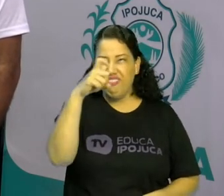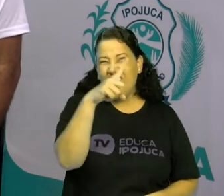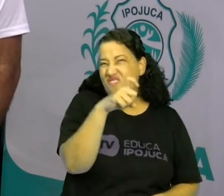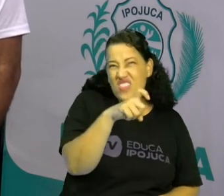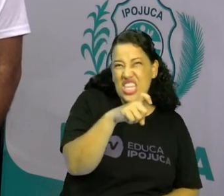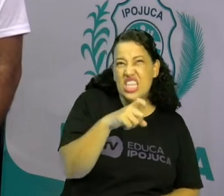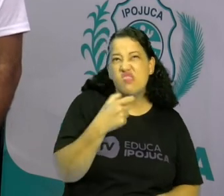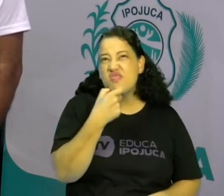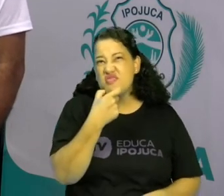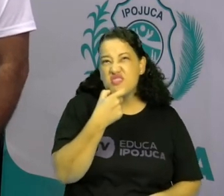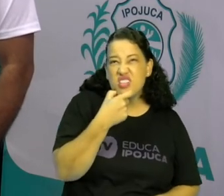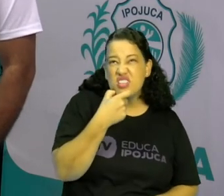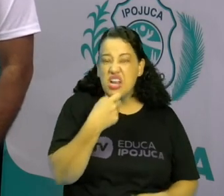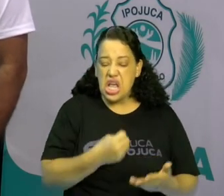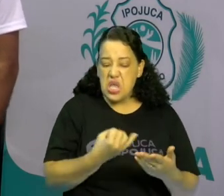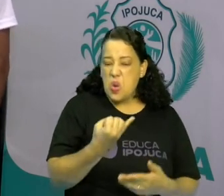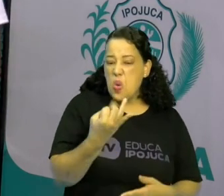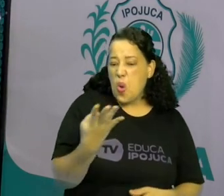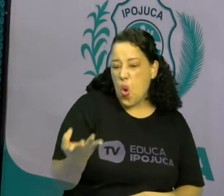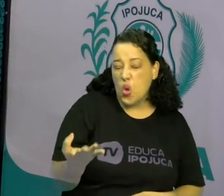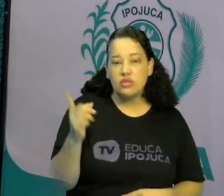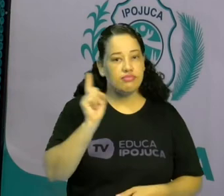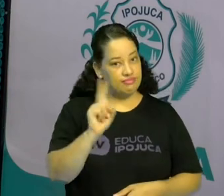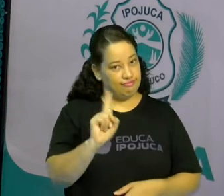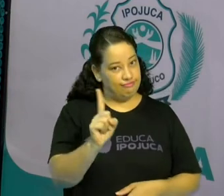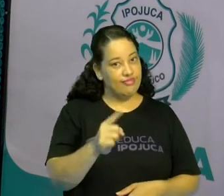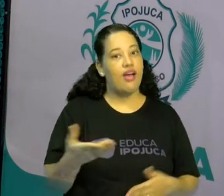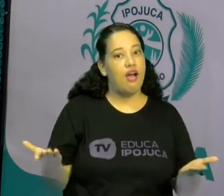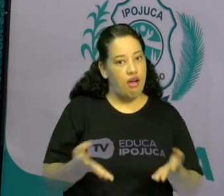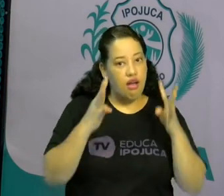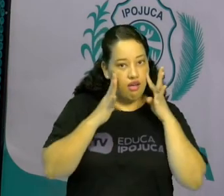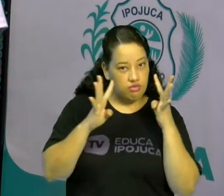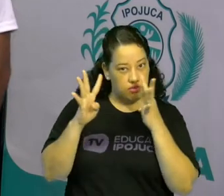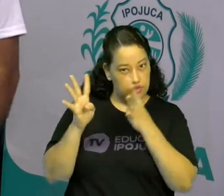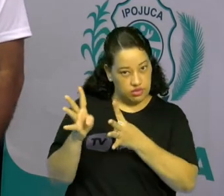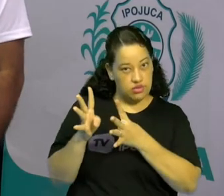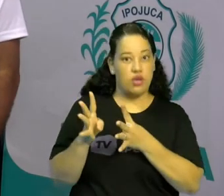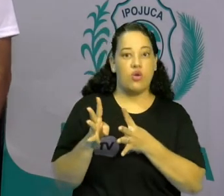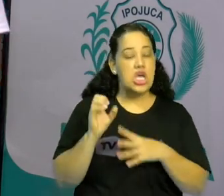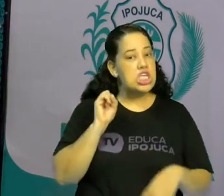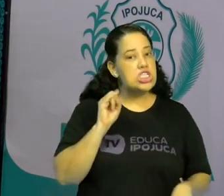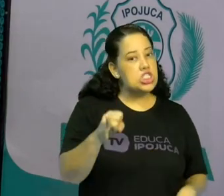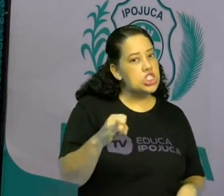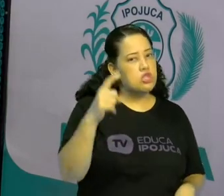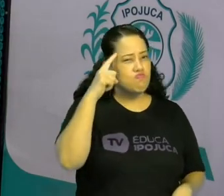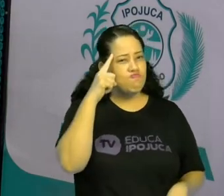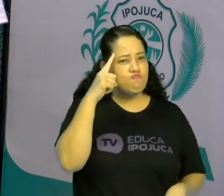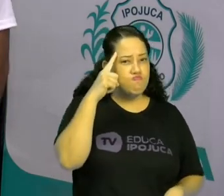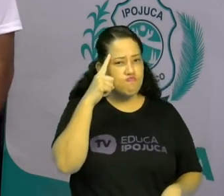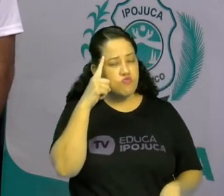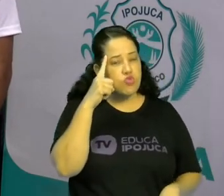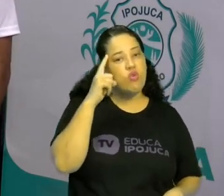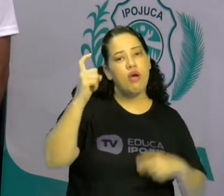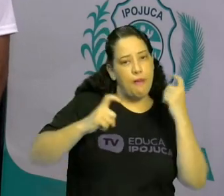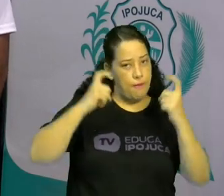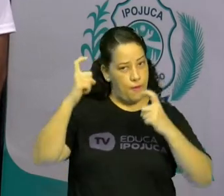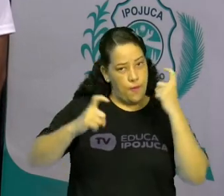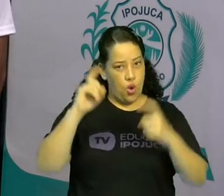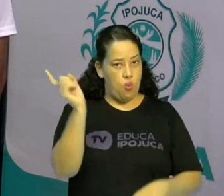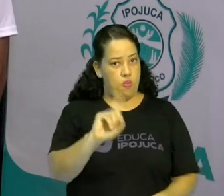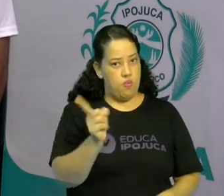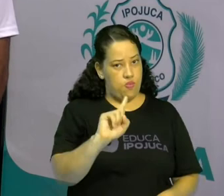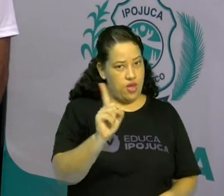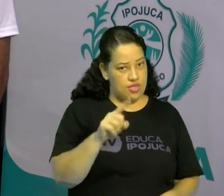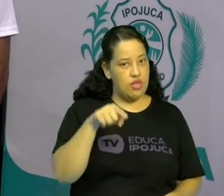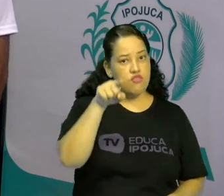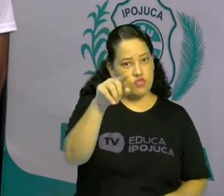nenhuma na hora de contar os números em inglês. Tá bom? Se ficar alguma dúvida, não se preocupe, vai lá no